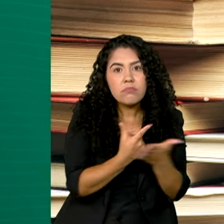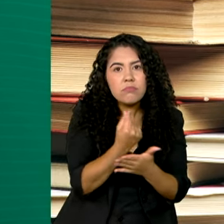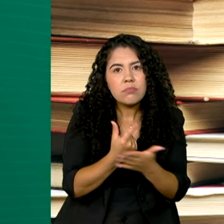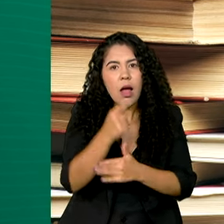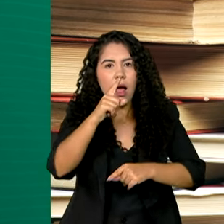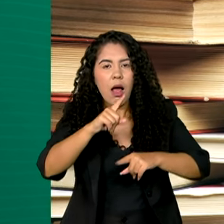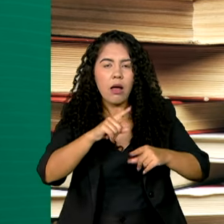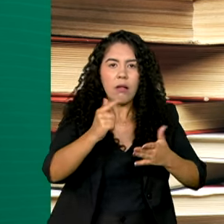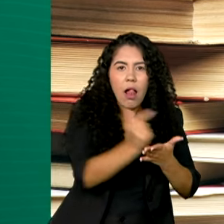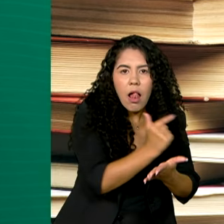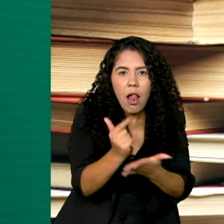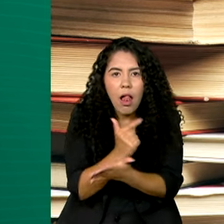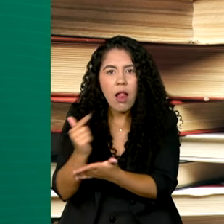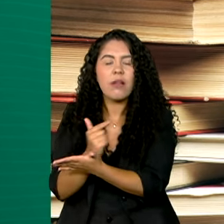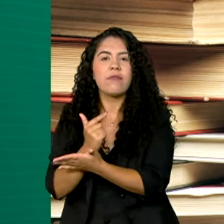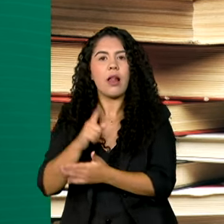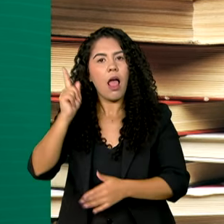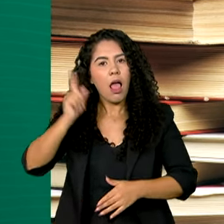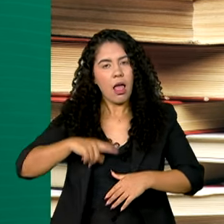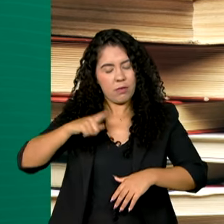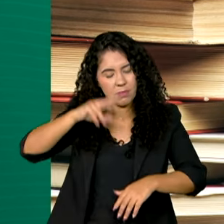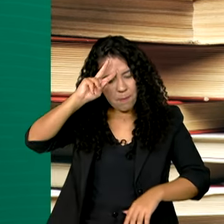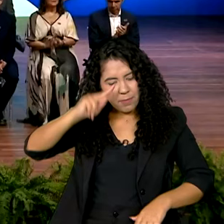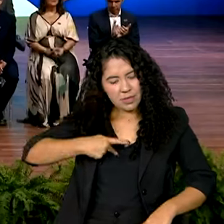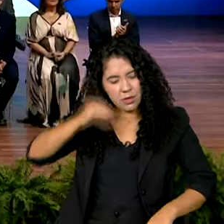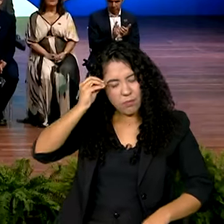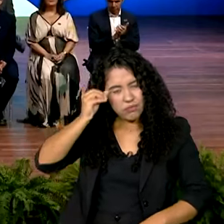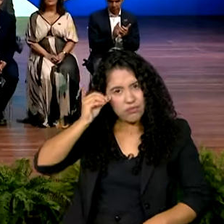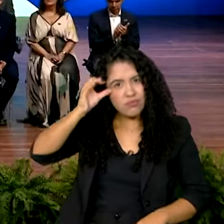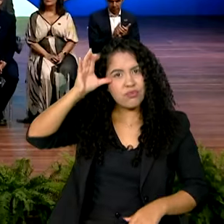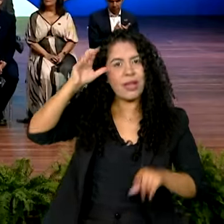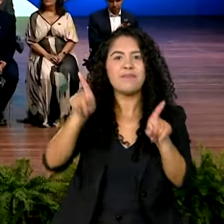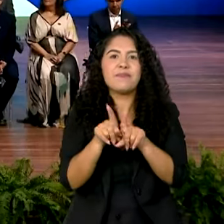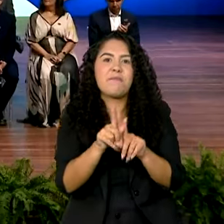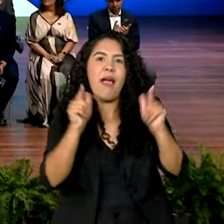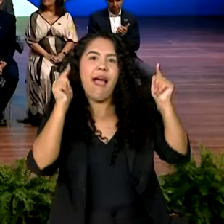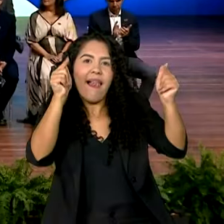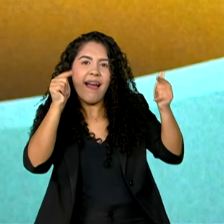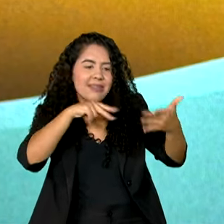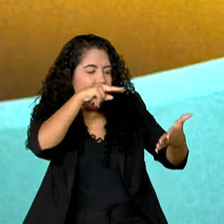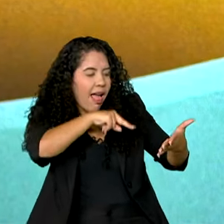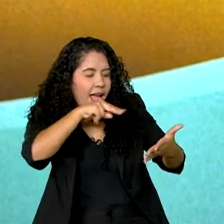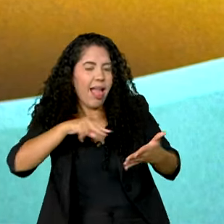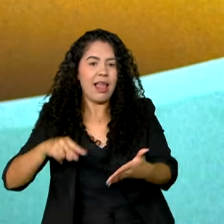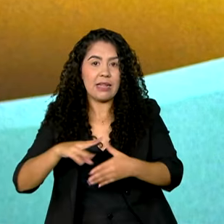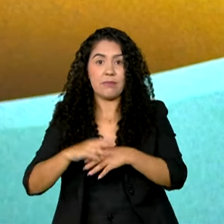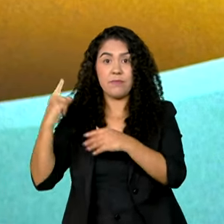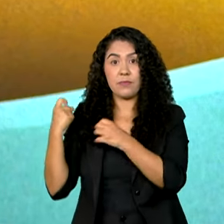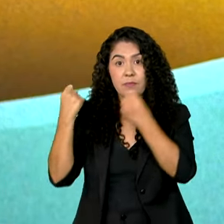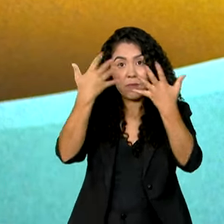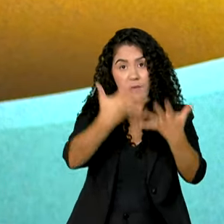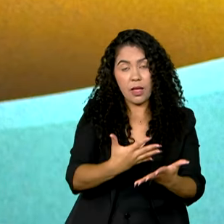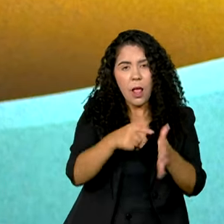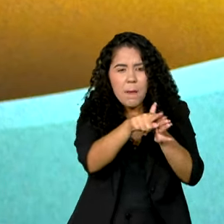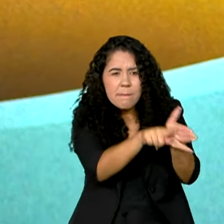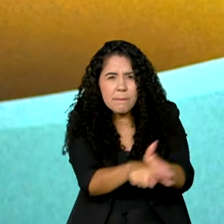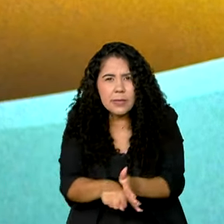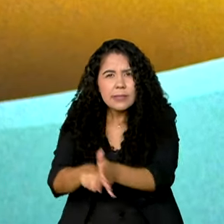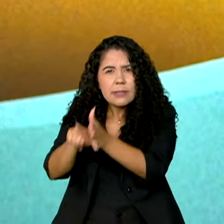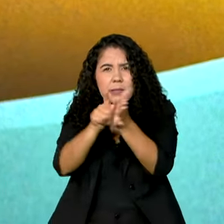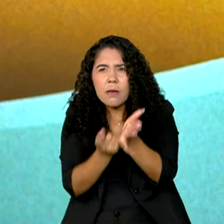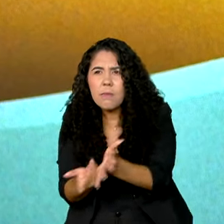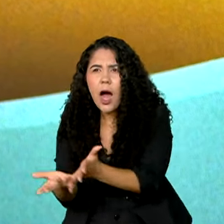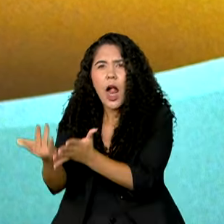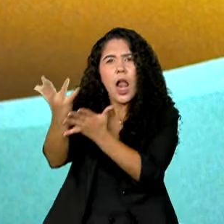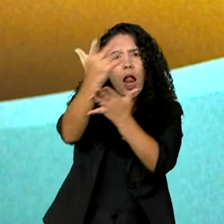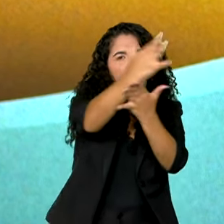livro são o crescimento pessoal e o lazer. As pesquisas internacionais mostram que o investimento das políticas públicas para o